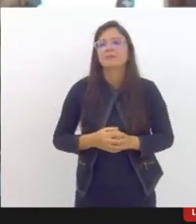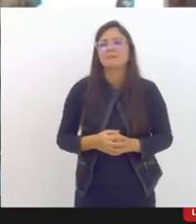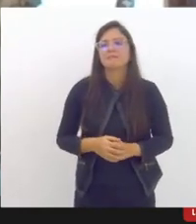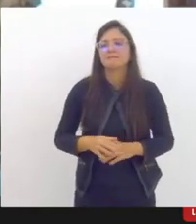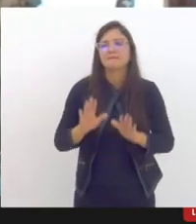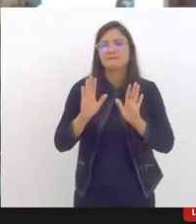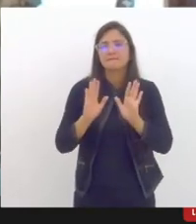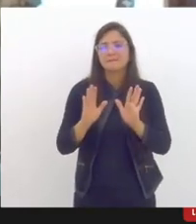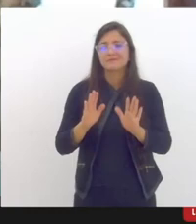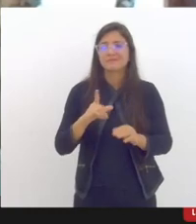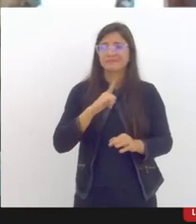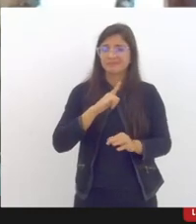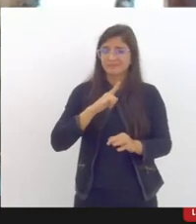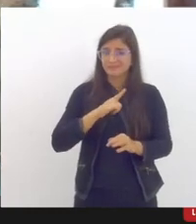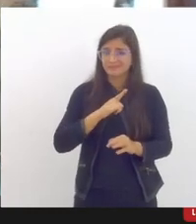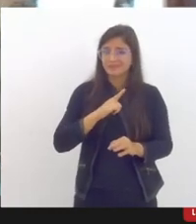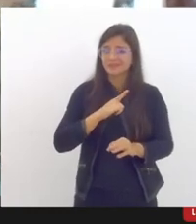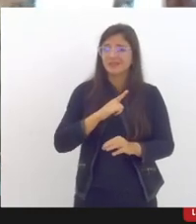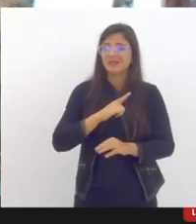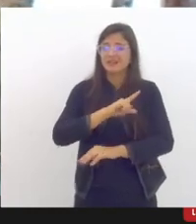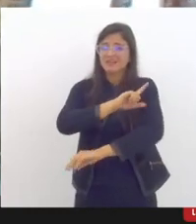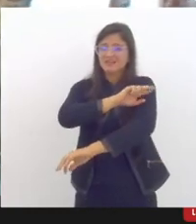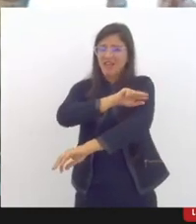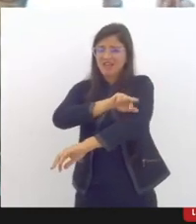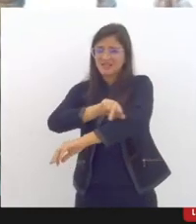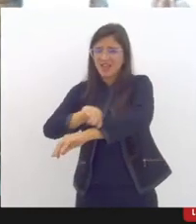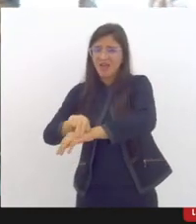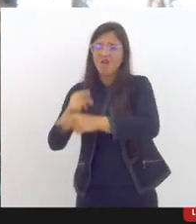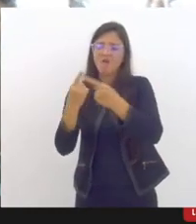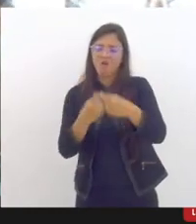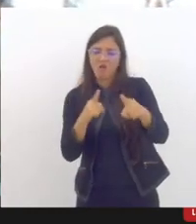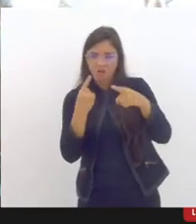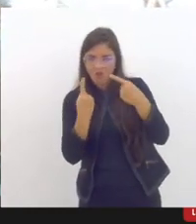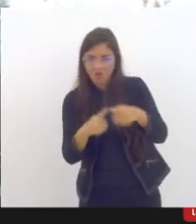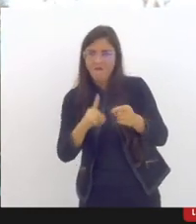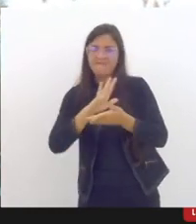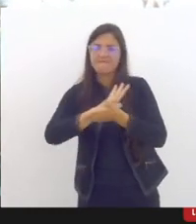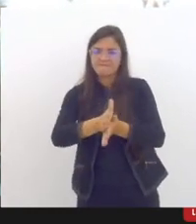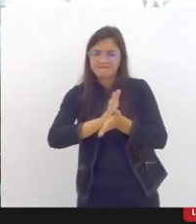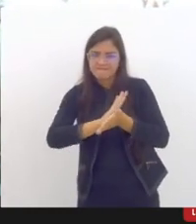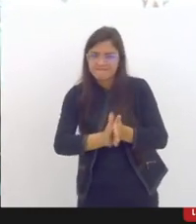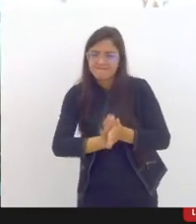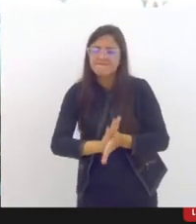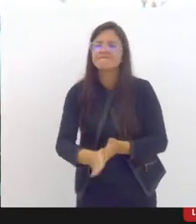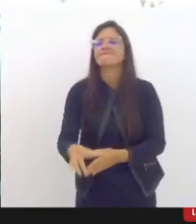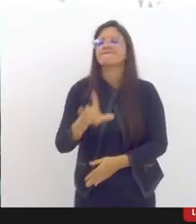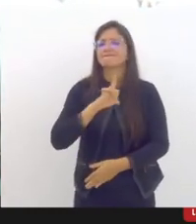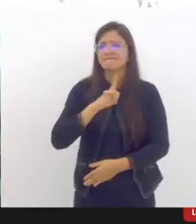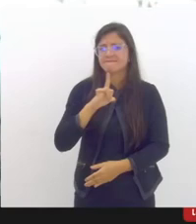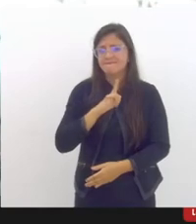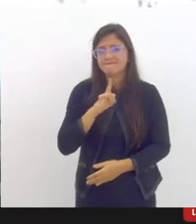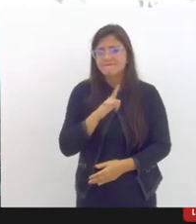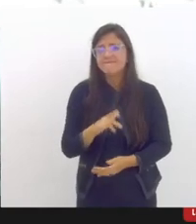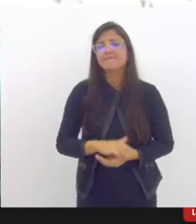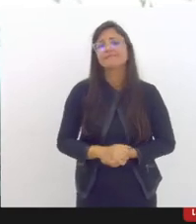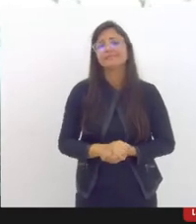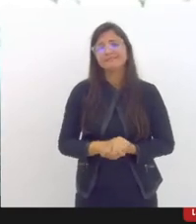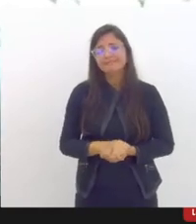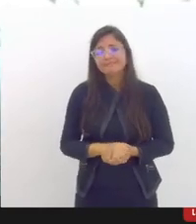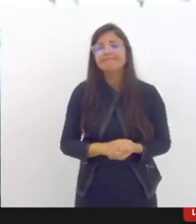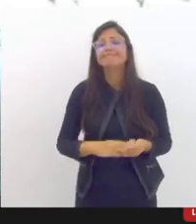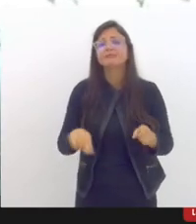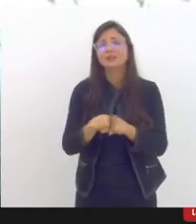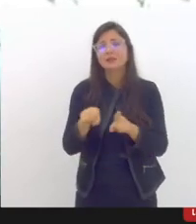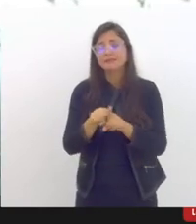das iniquidades étnico-raciais e de gênero no contexto contemporâneo foram intensificadas as